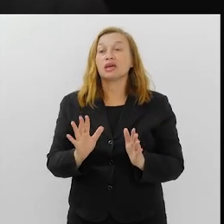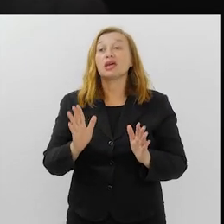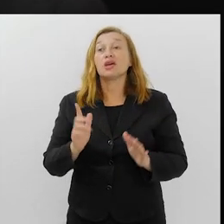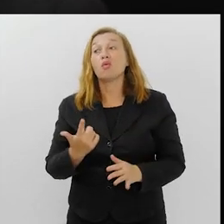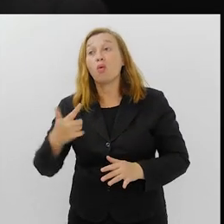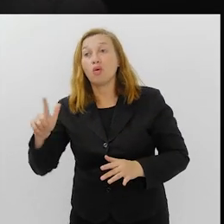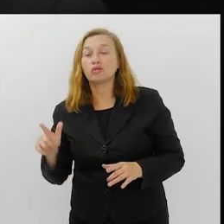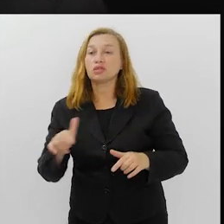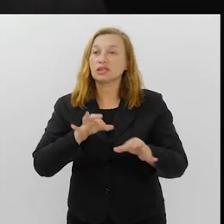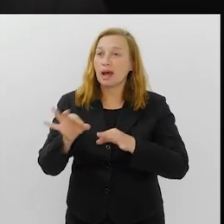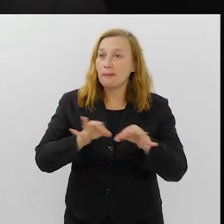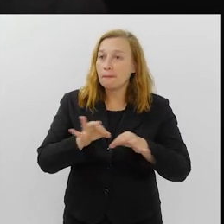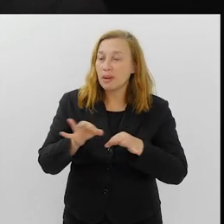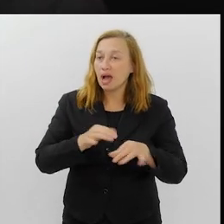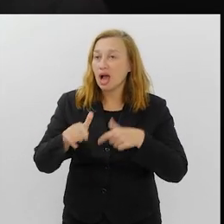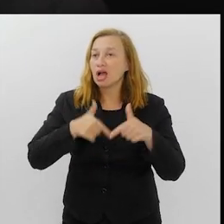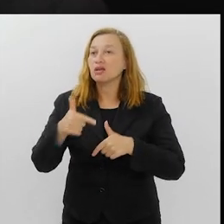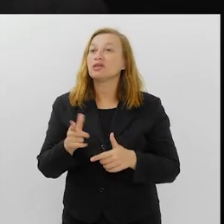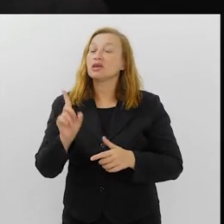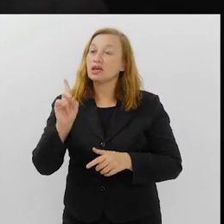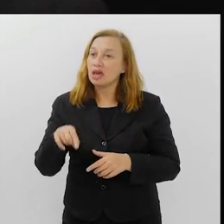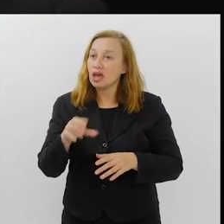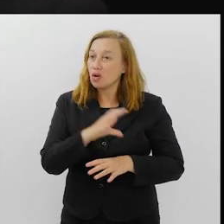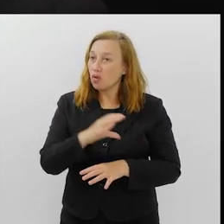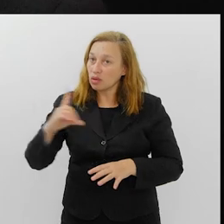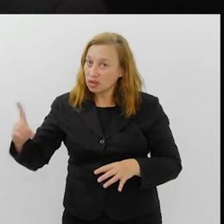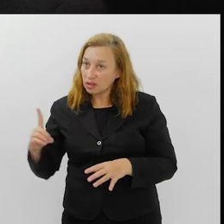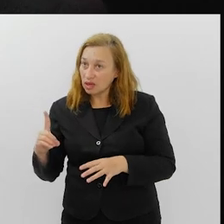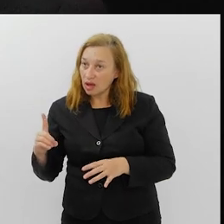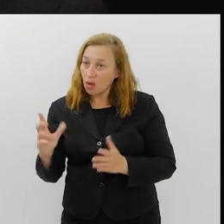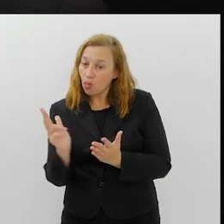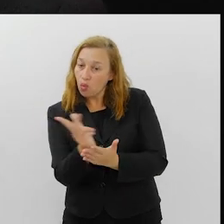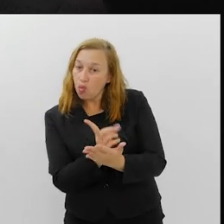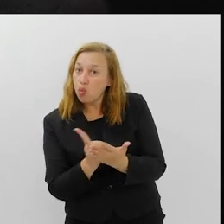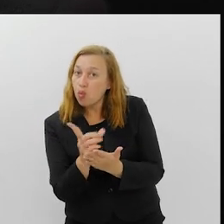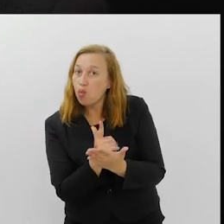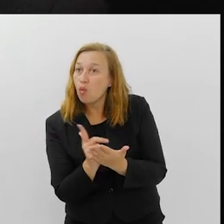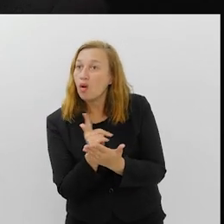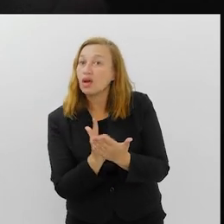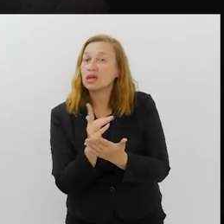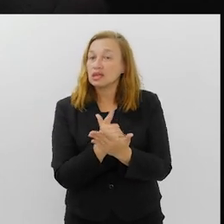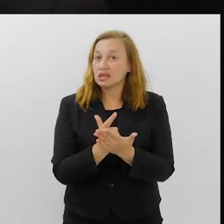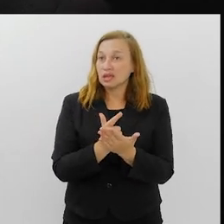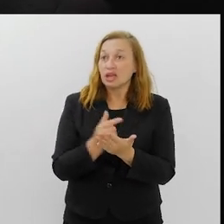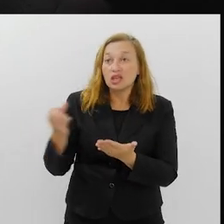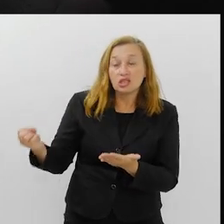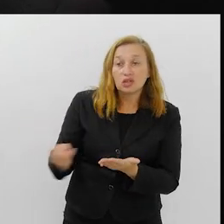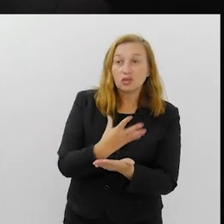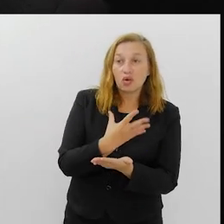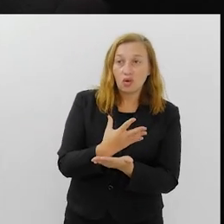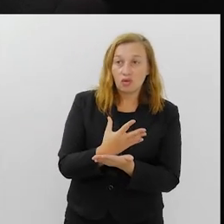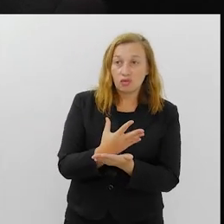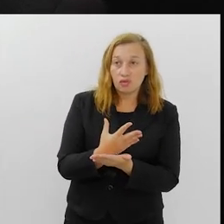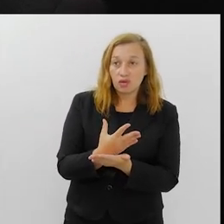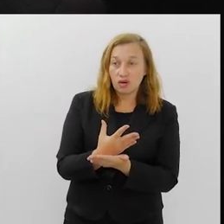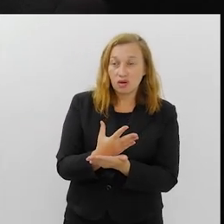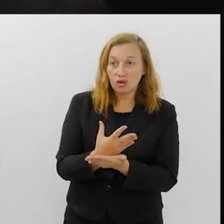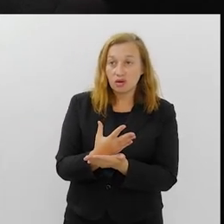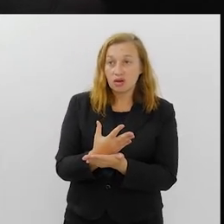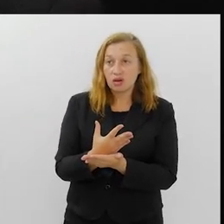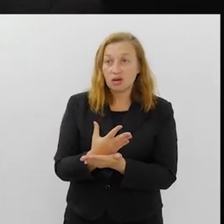tem outra função que é coordenar, de alguma maneira, o seu light design com relação a essa nova tendência